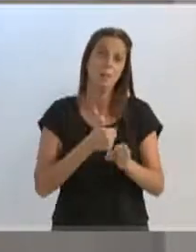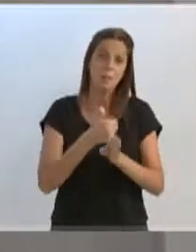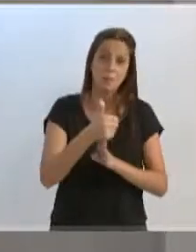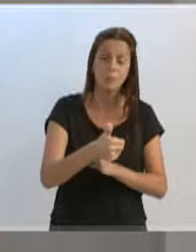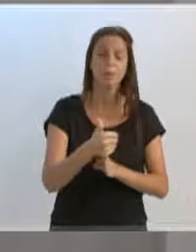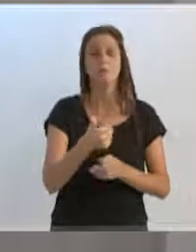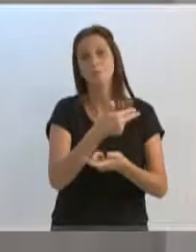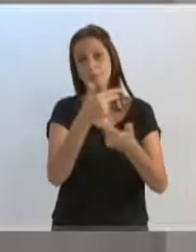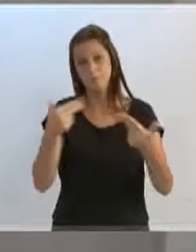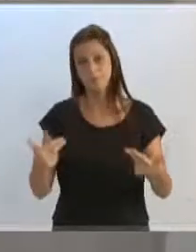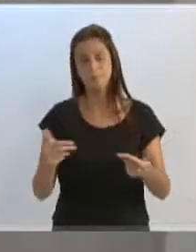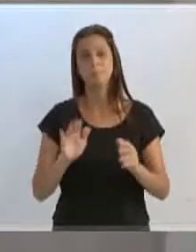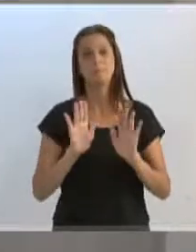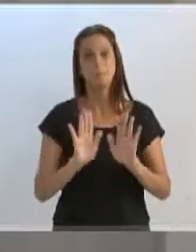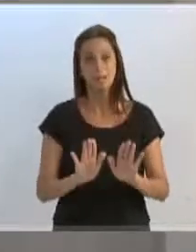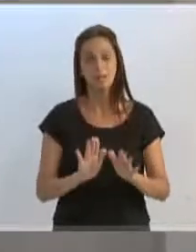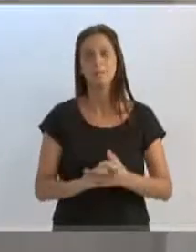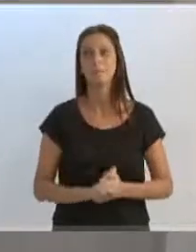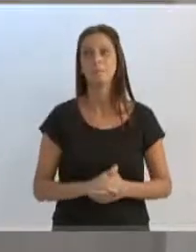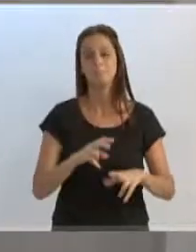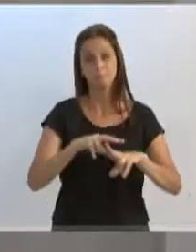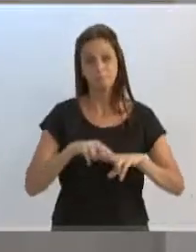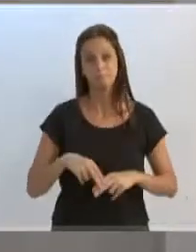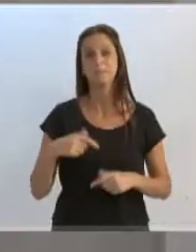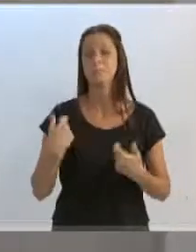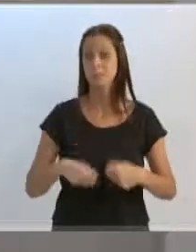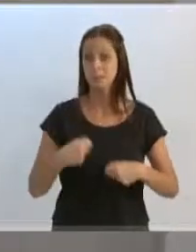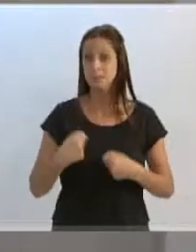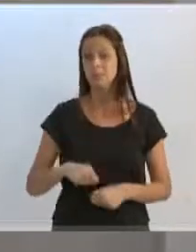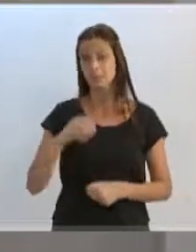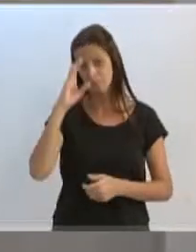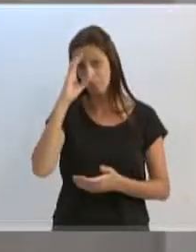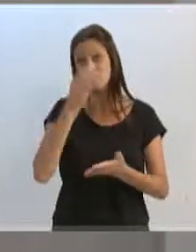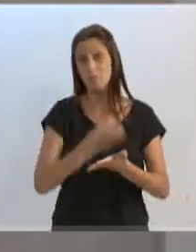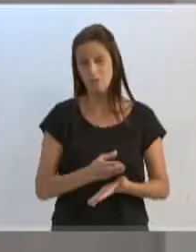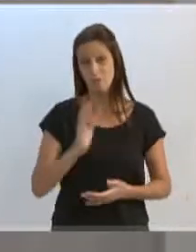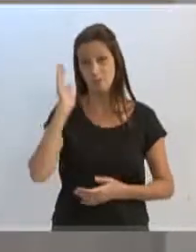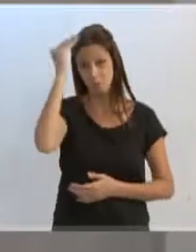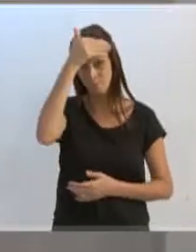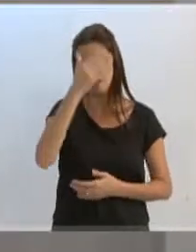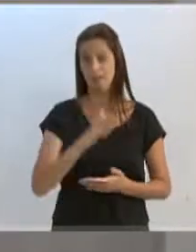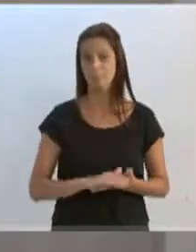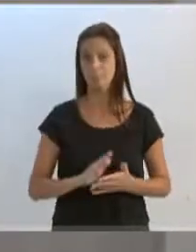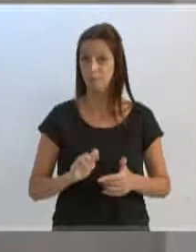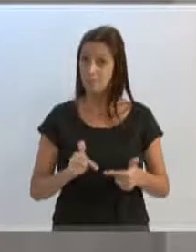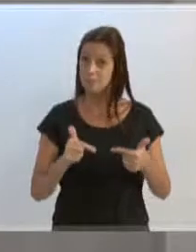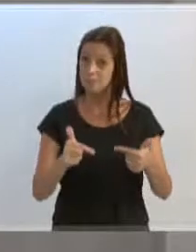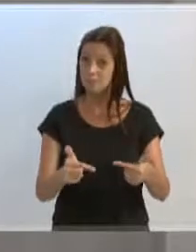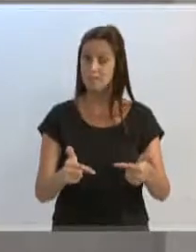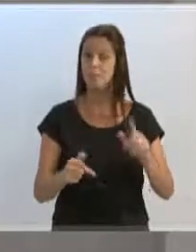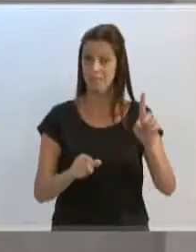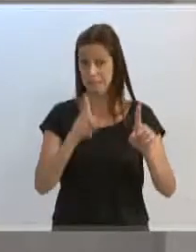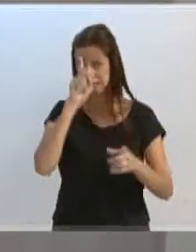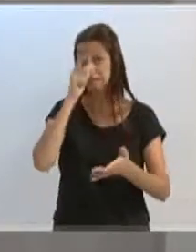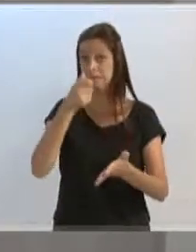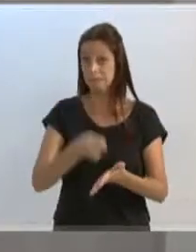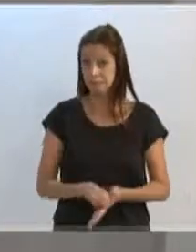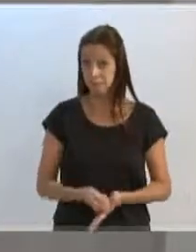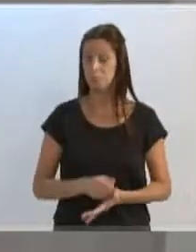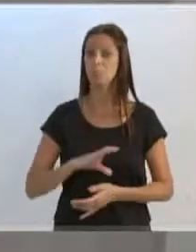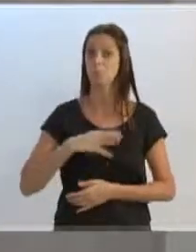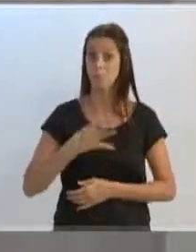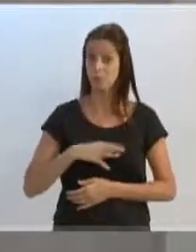a eficiência, e por aí vai. Então, acho que nós precisamos dar voto de confiança, é uma ação, uma tomada de decisão